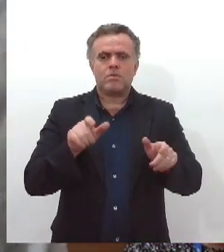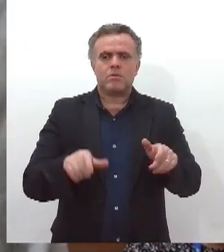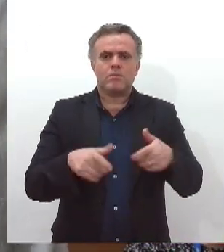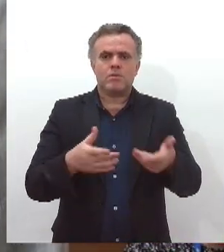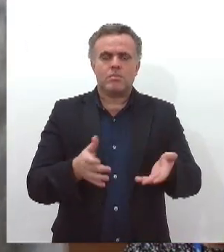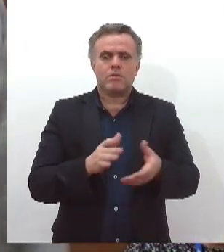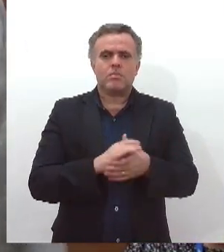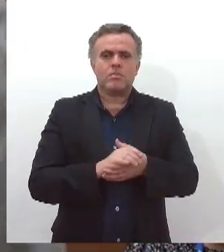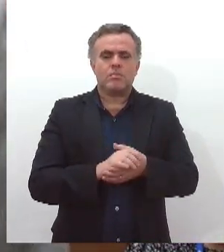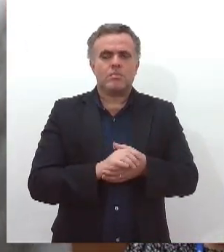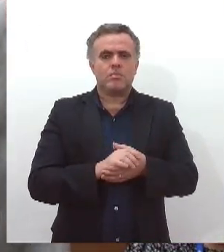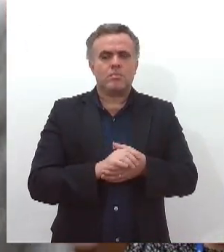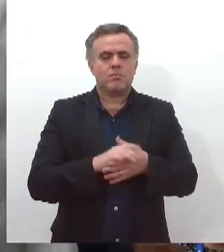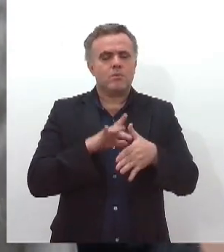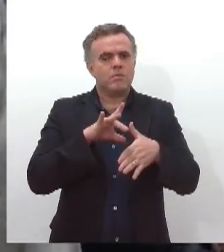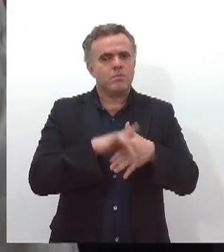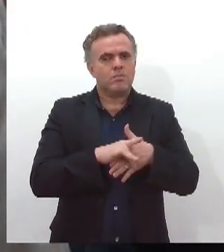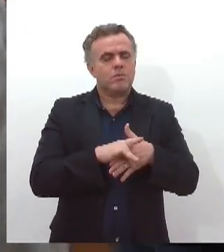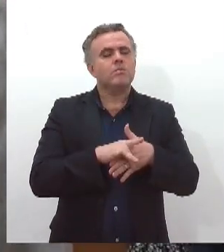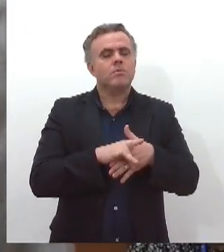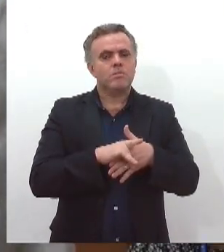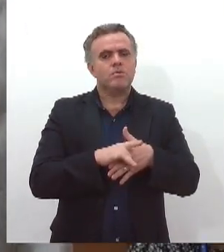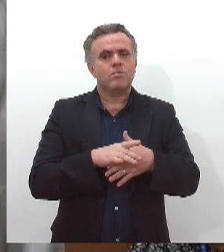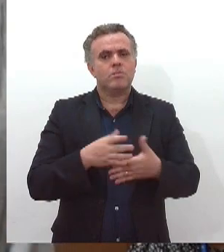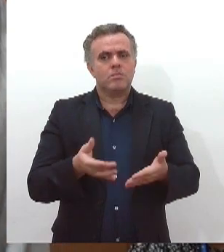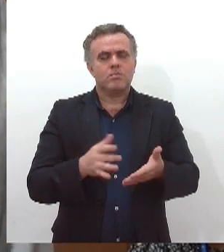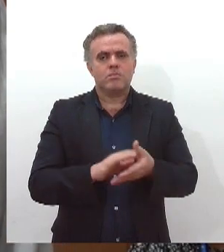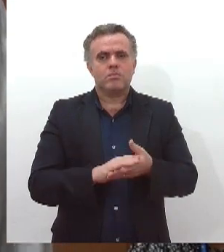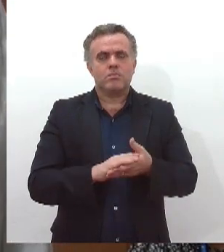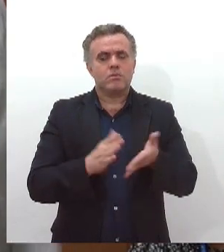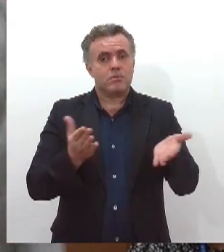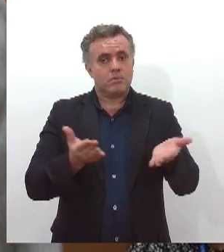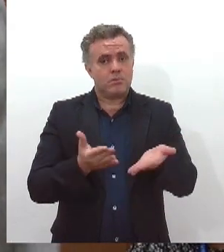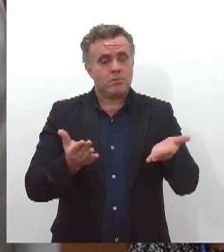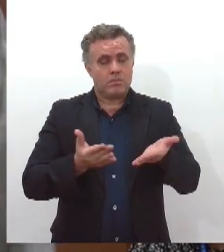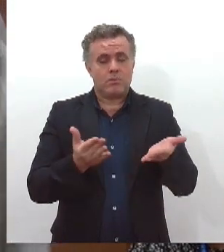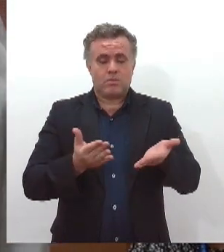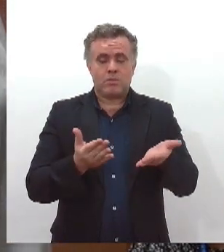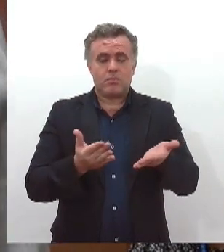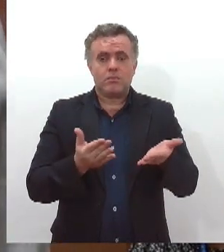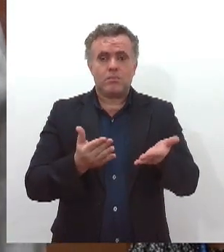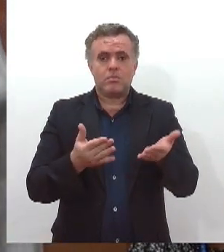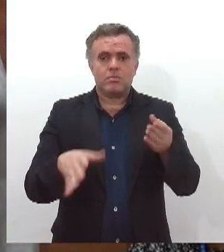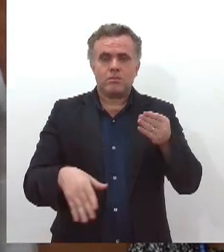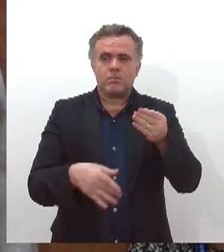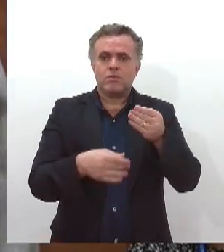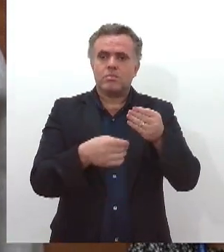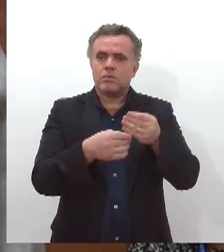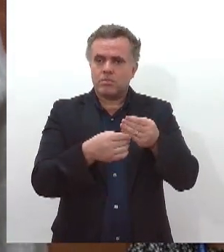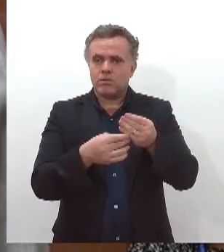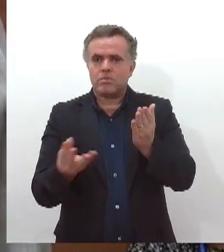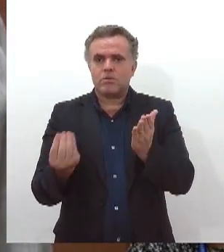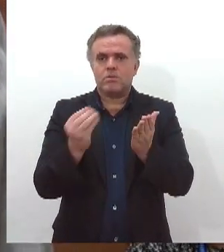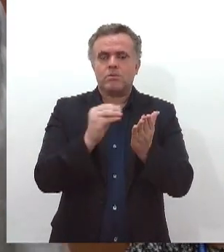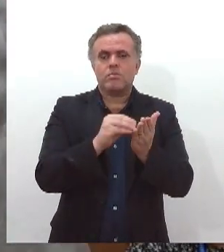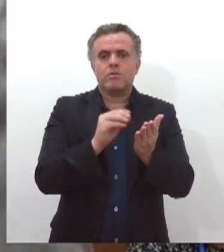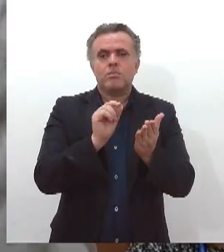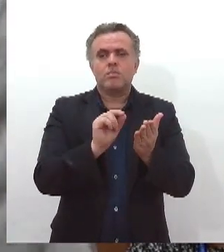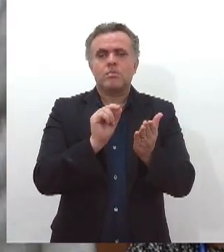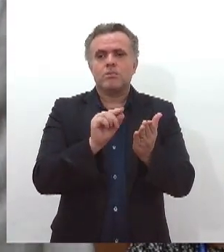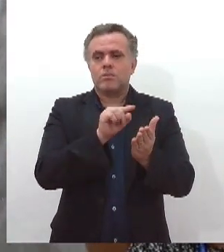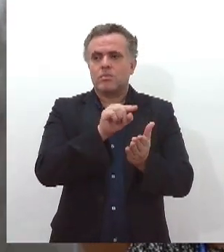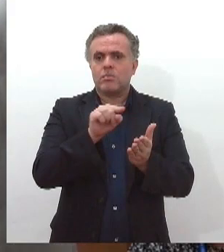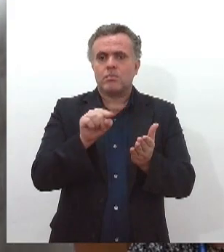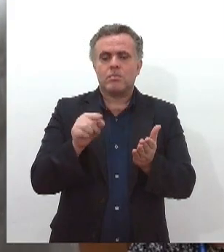Com essa mudança, pelo menos todos que estão contemplados serão agora, poderão receber o seu cartão.